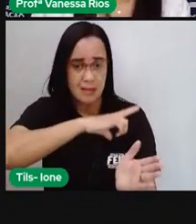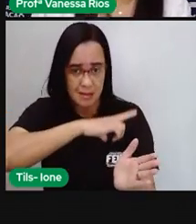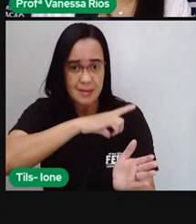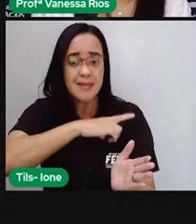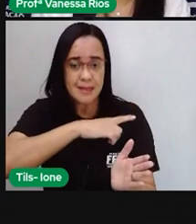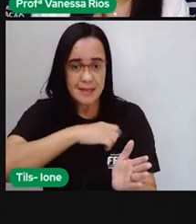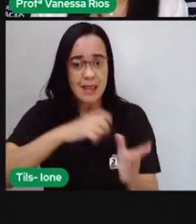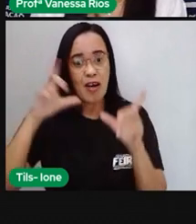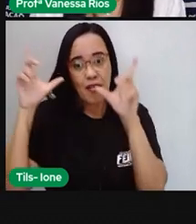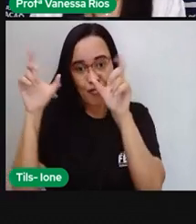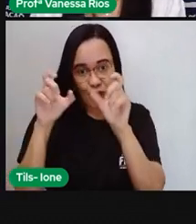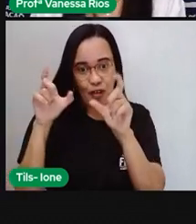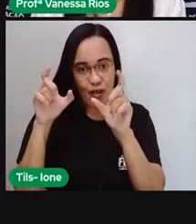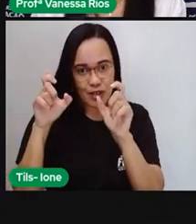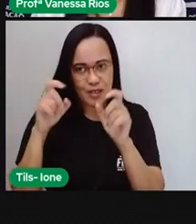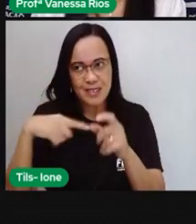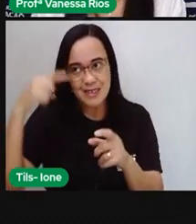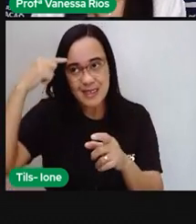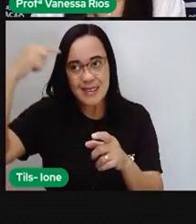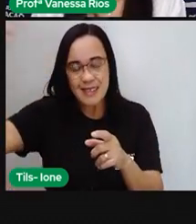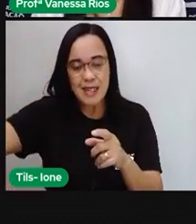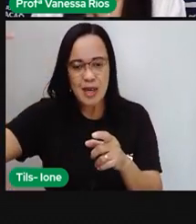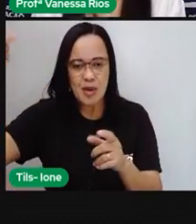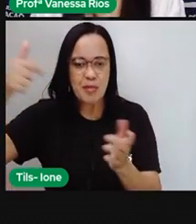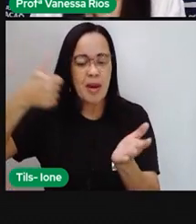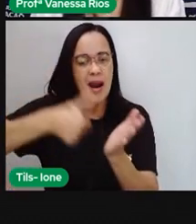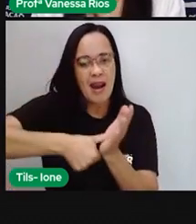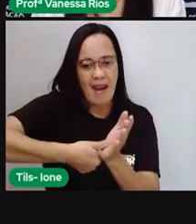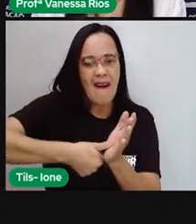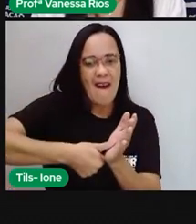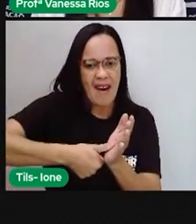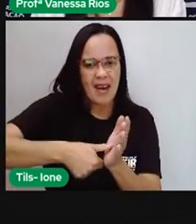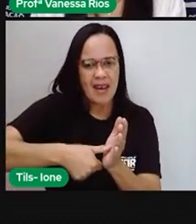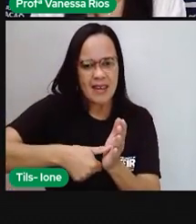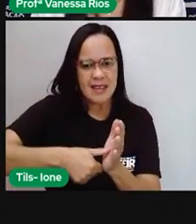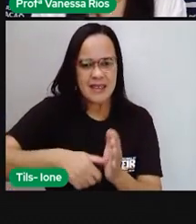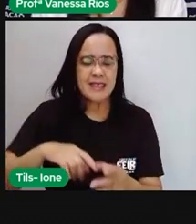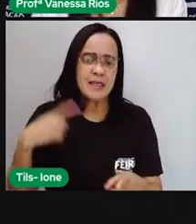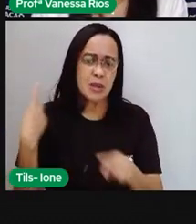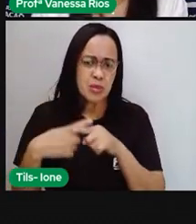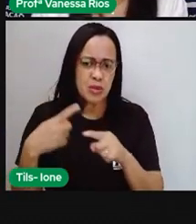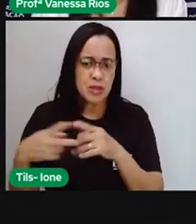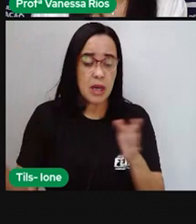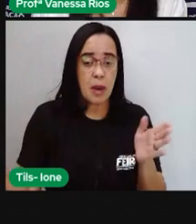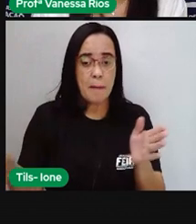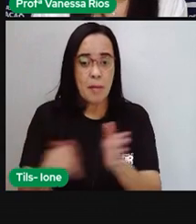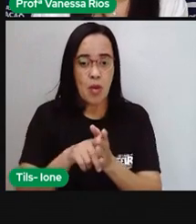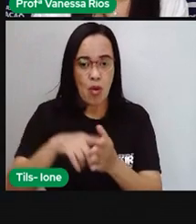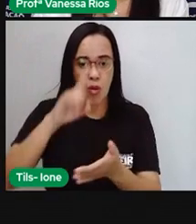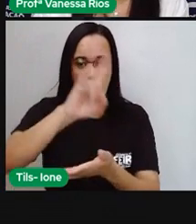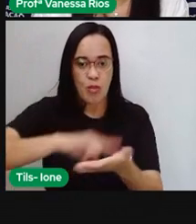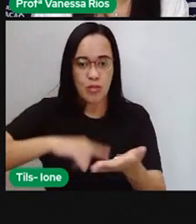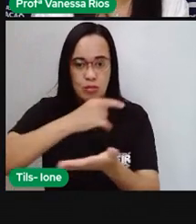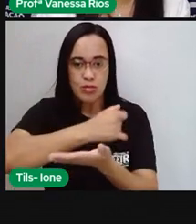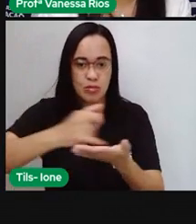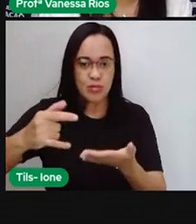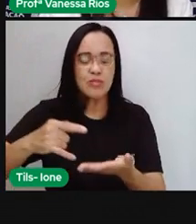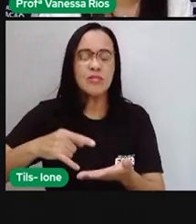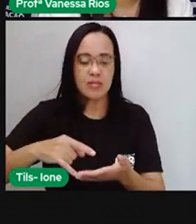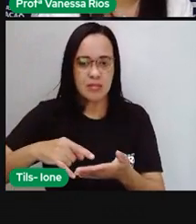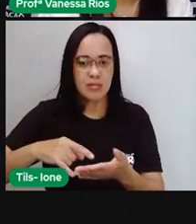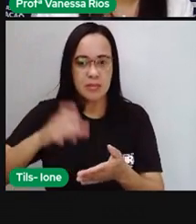fotografia. Então, a gente pensa em documento. Algo que vai fazer parte da nossa construção e como, enquanto